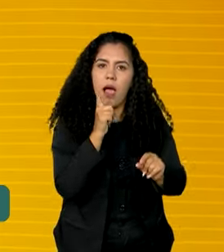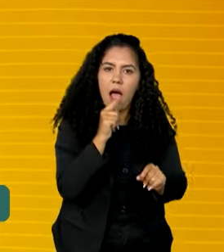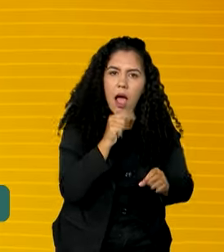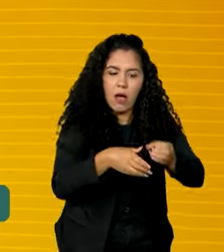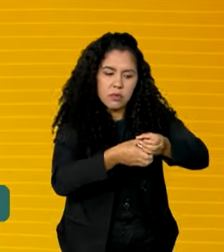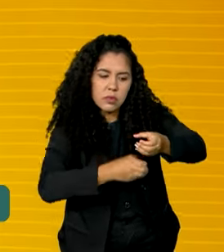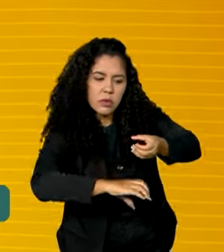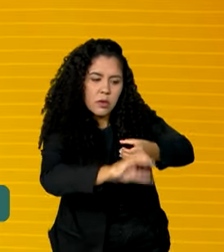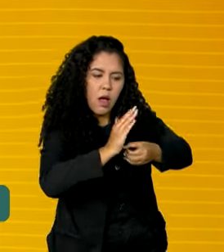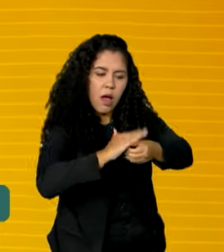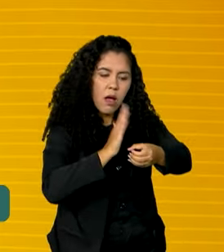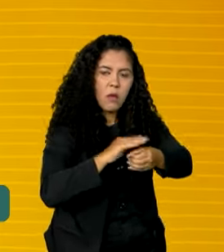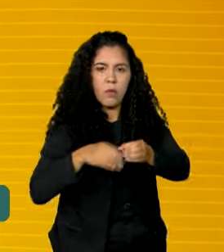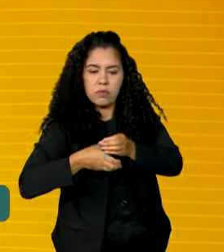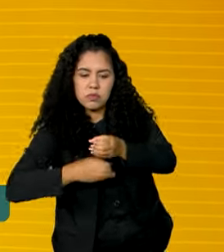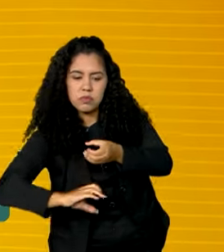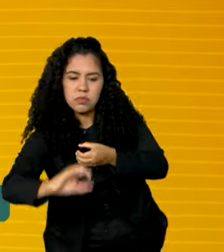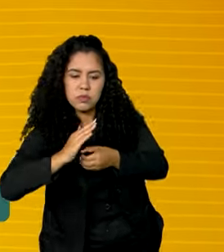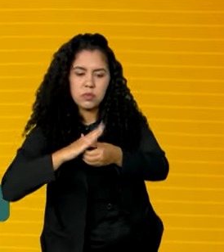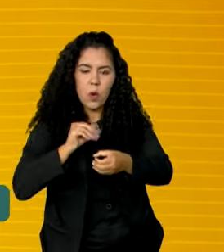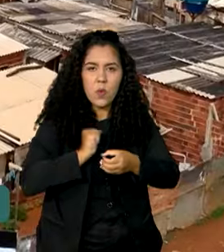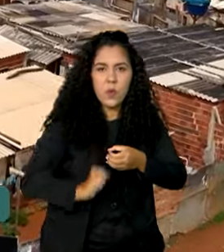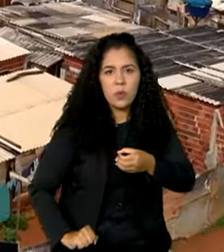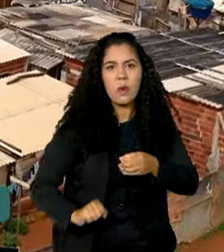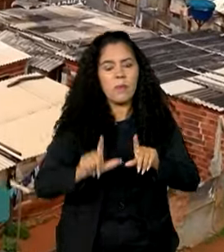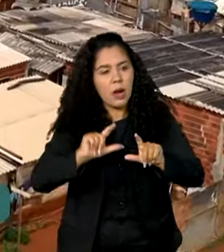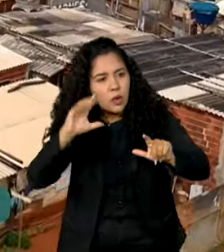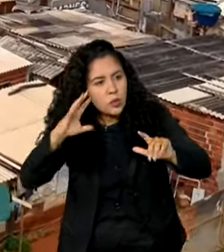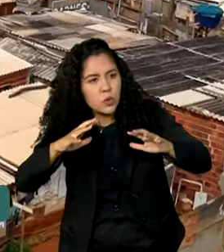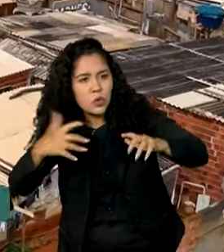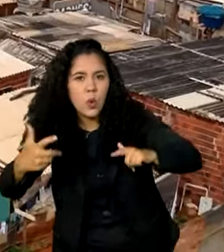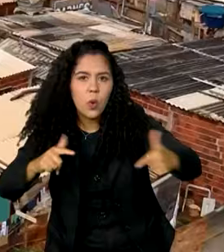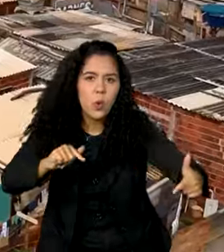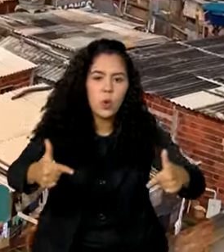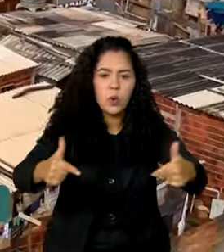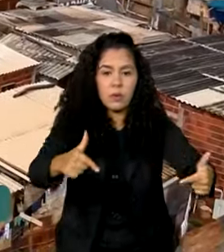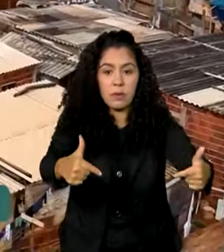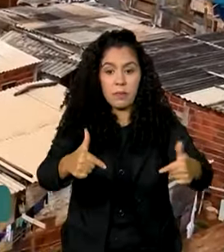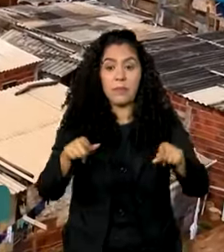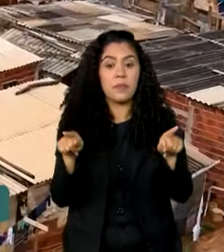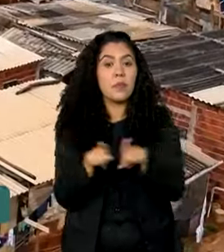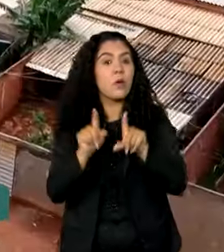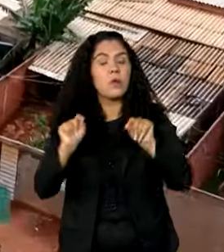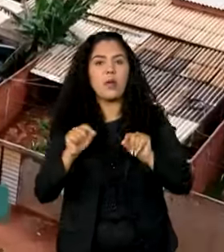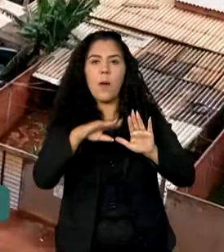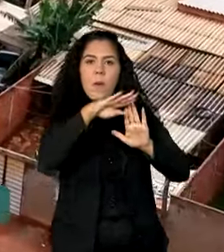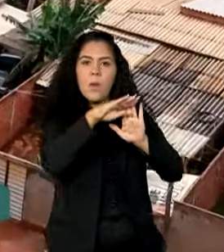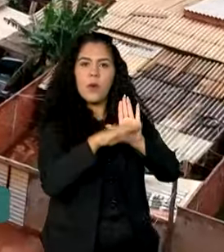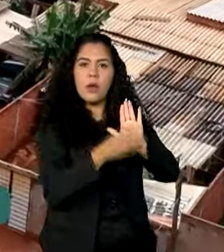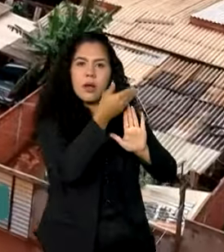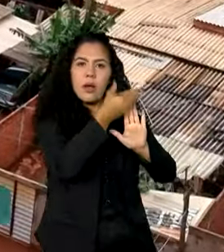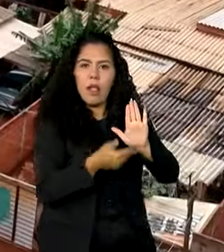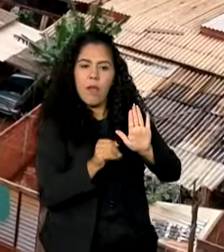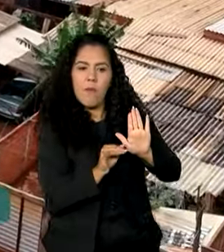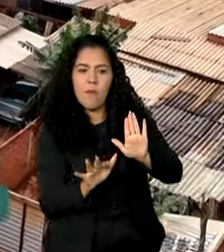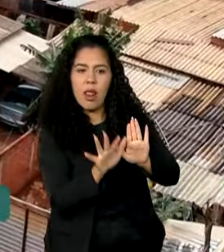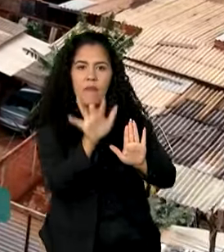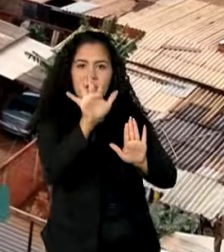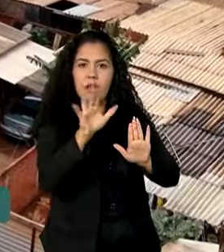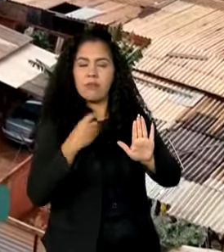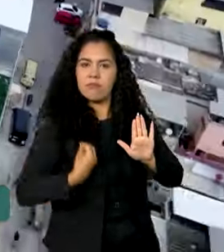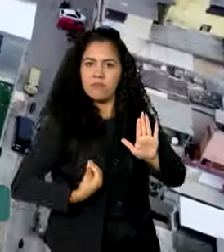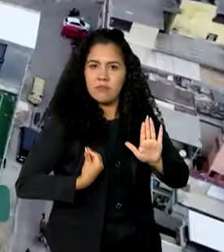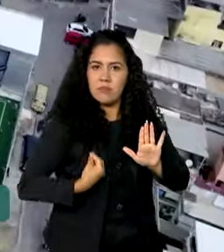potencialidades, as soluções que partem da periferia. Entre as medidas do governo está o programa Periferia Viva, que garante